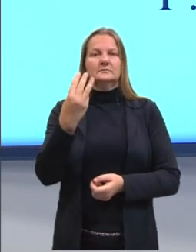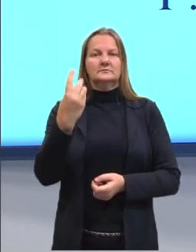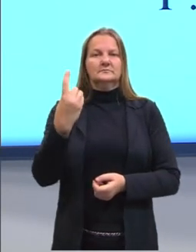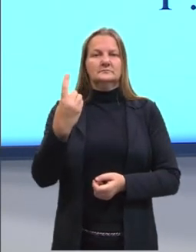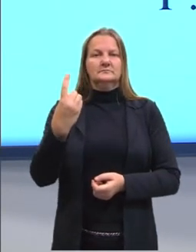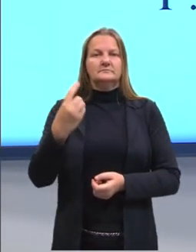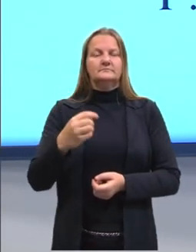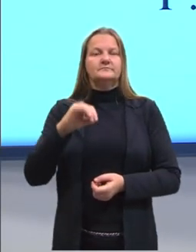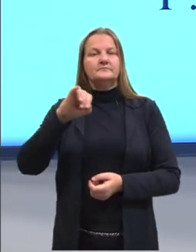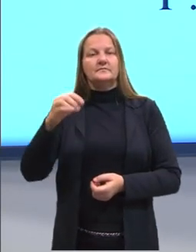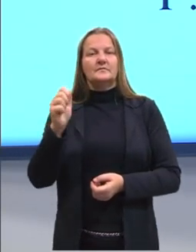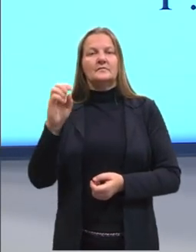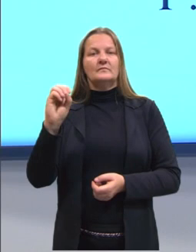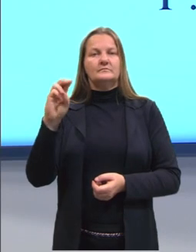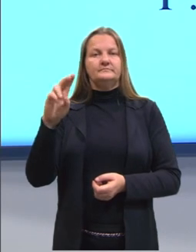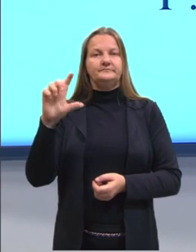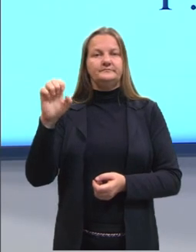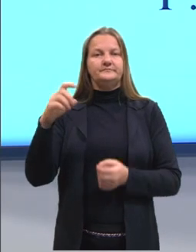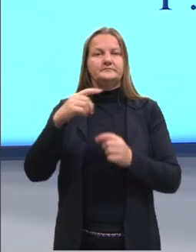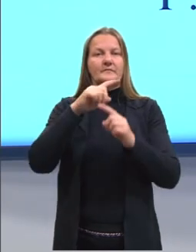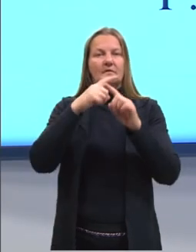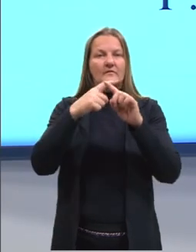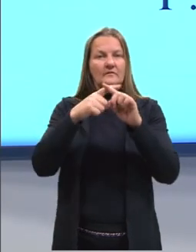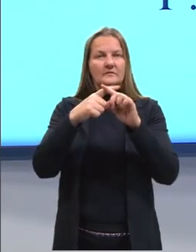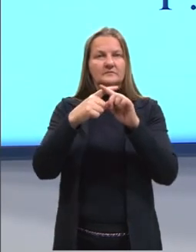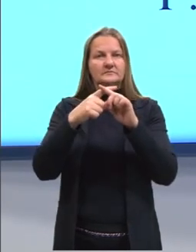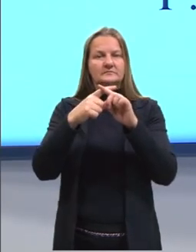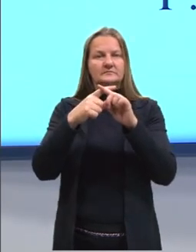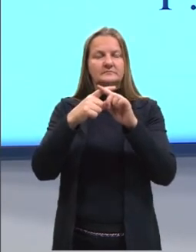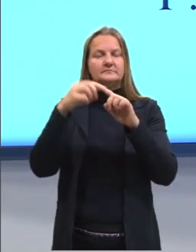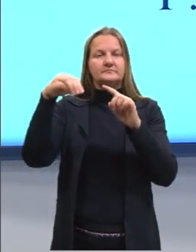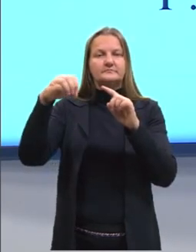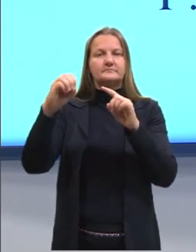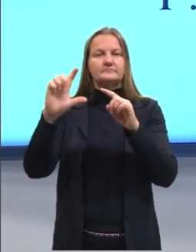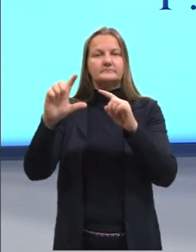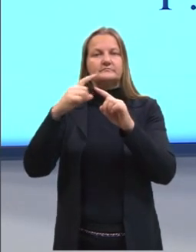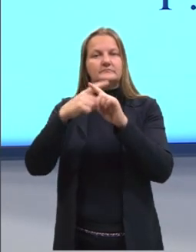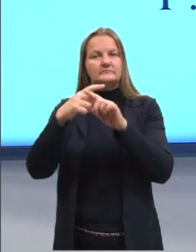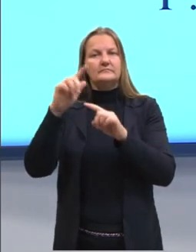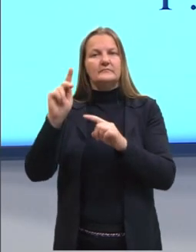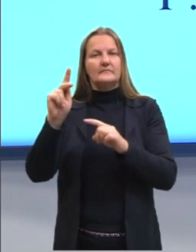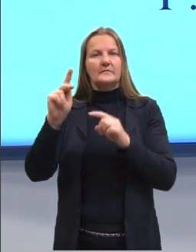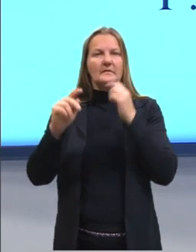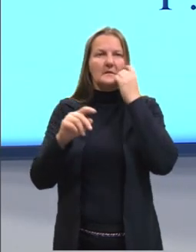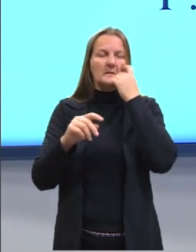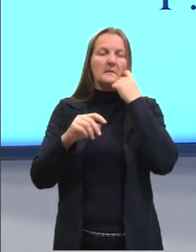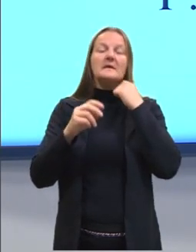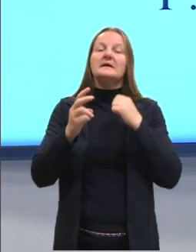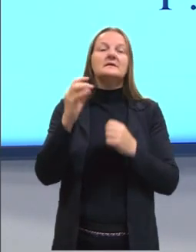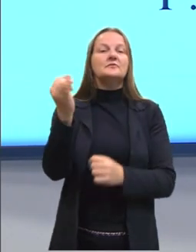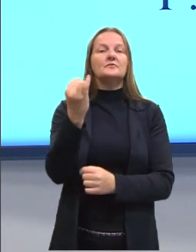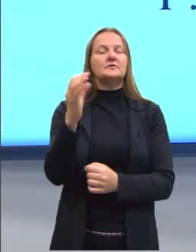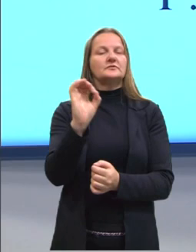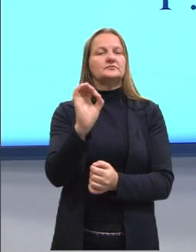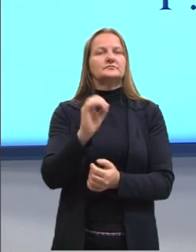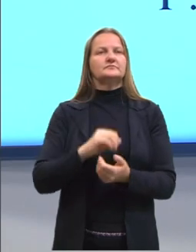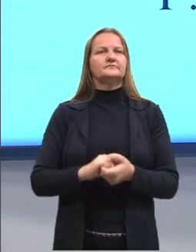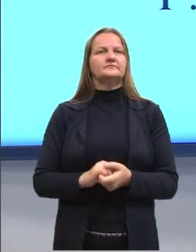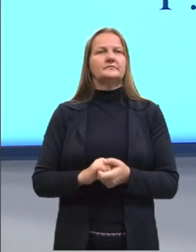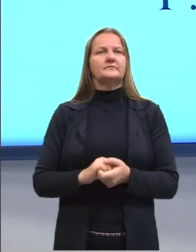joules por mol multiplicado por Kelvin. Isso é um valor fixo, não é tão importante para a gente.